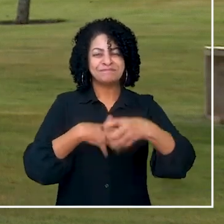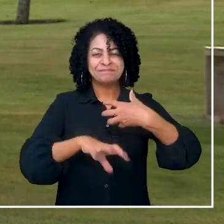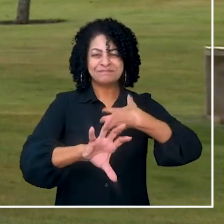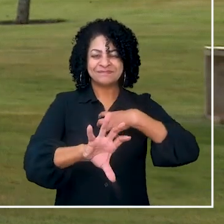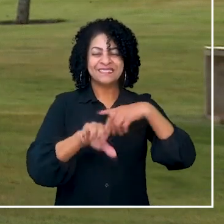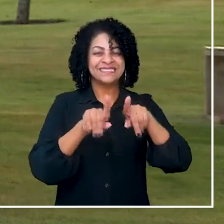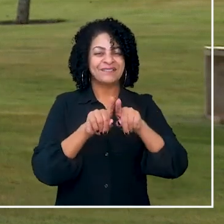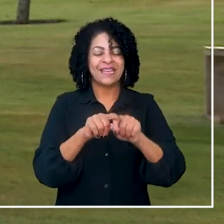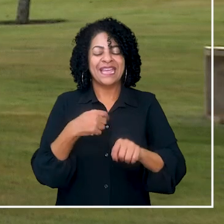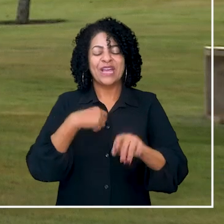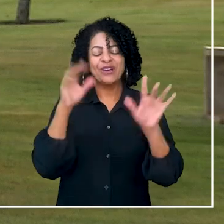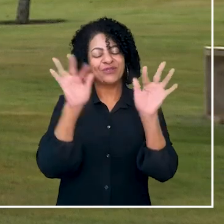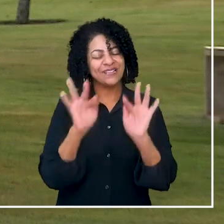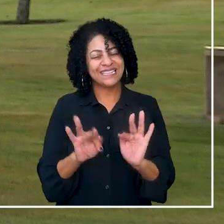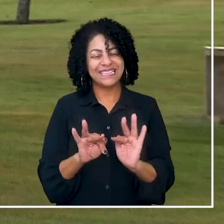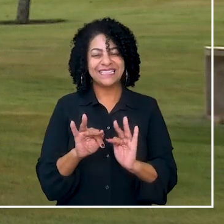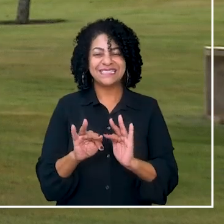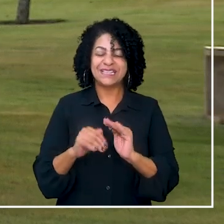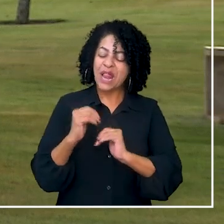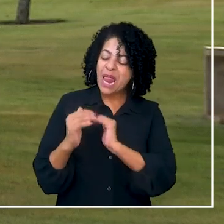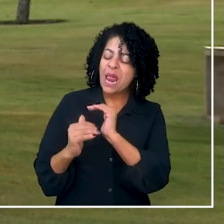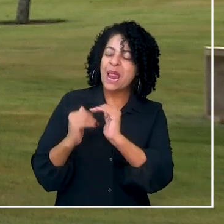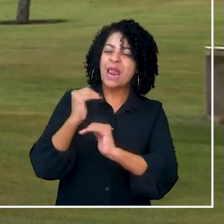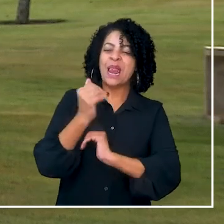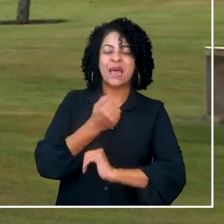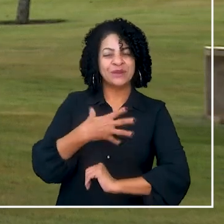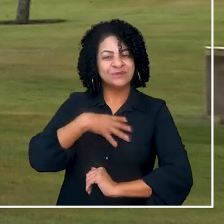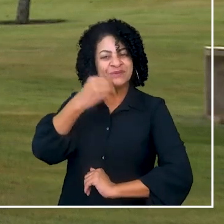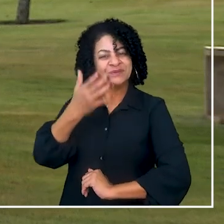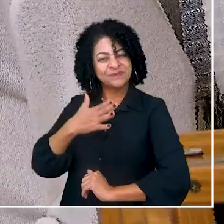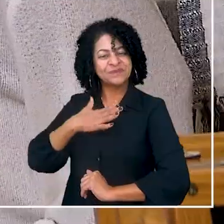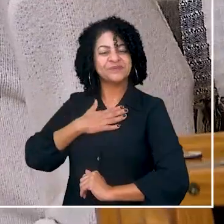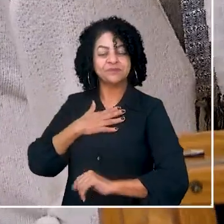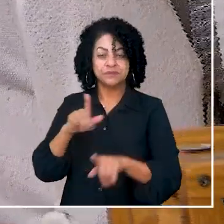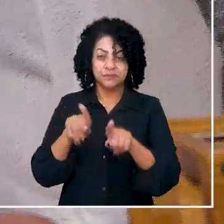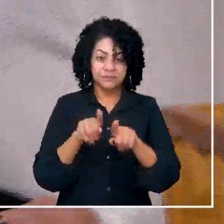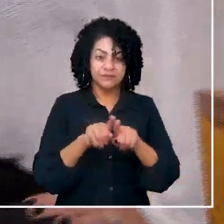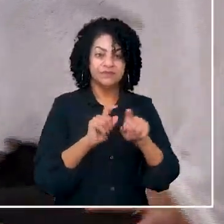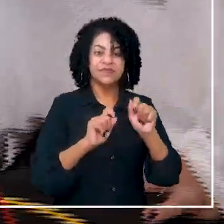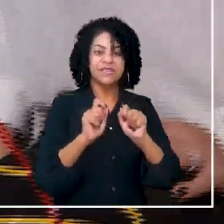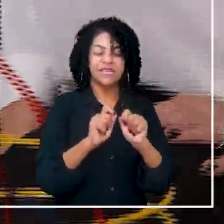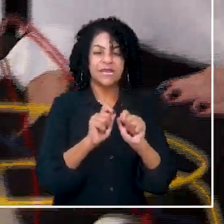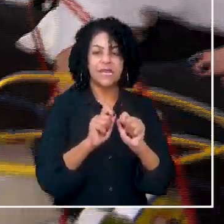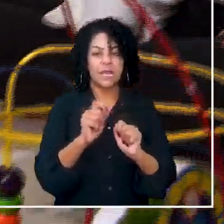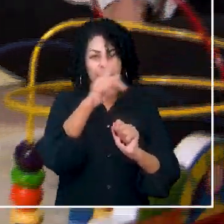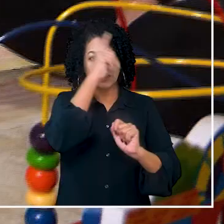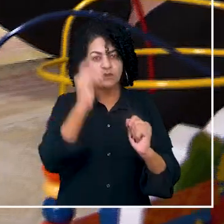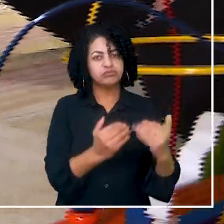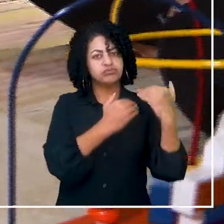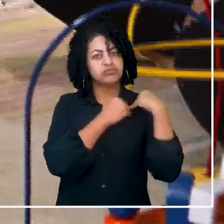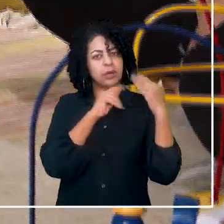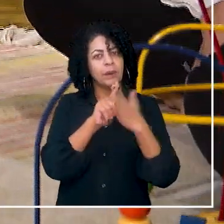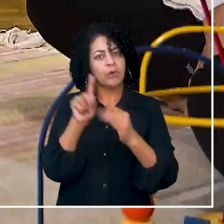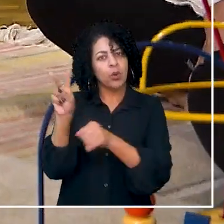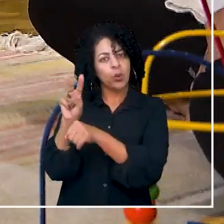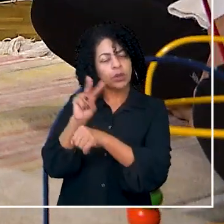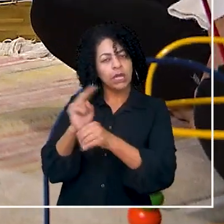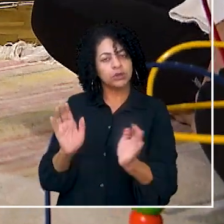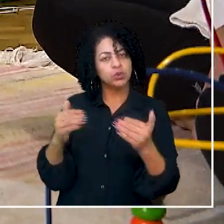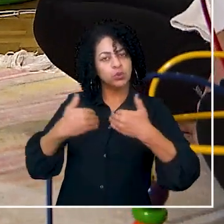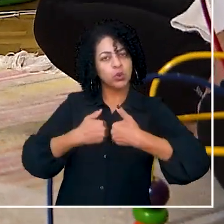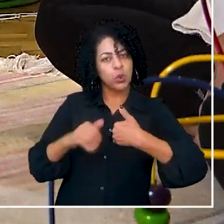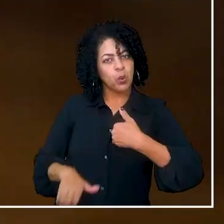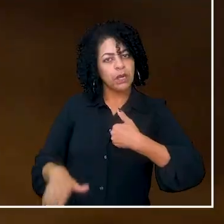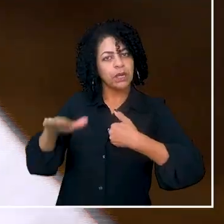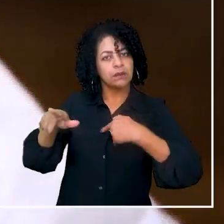expressar sentimentos e eu estou muito feliz com o desenvolvimento dele. O responsável por uma criança autista precisa, entre